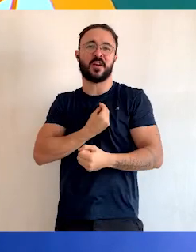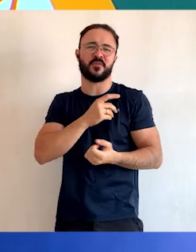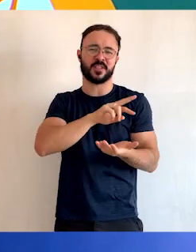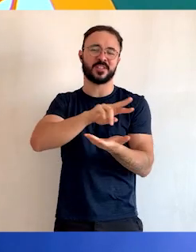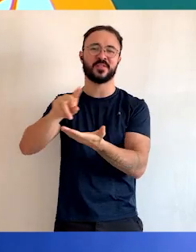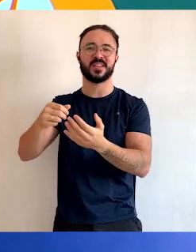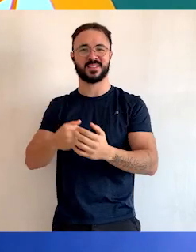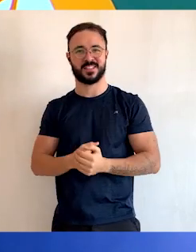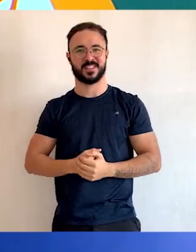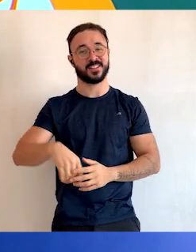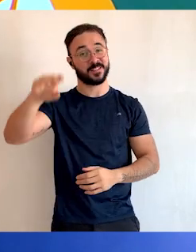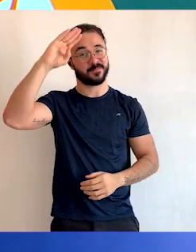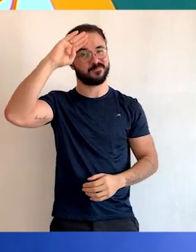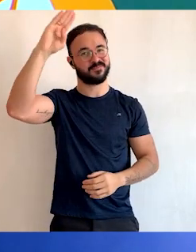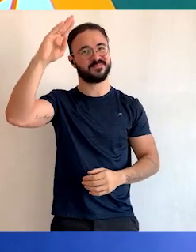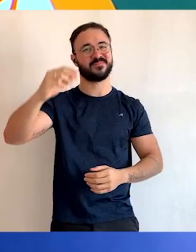Tchau, tchau. Tchau.